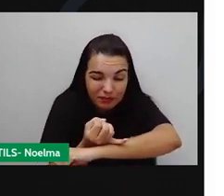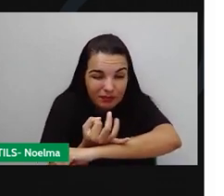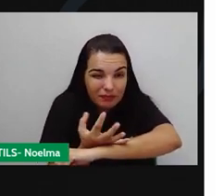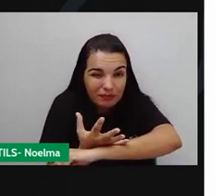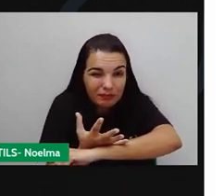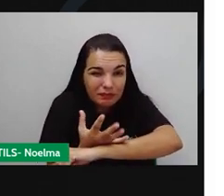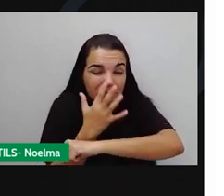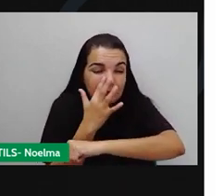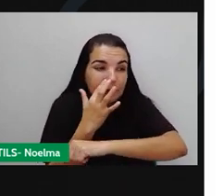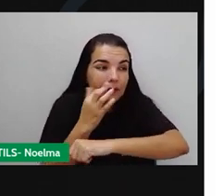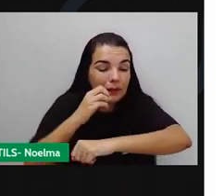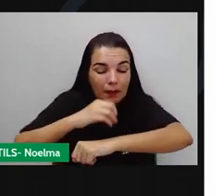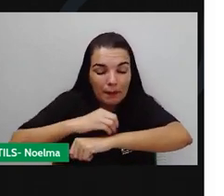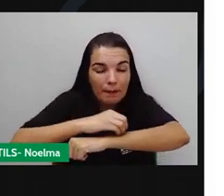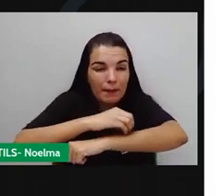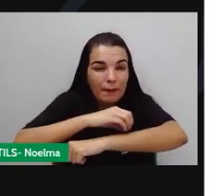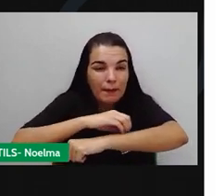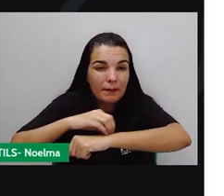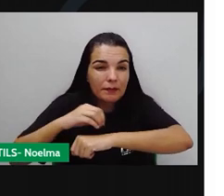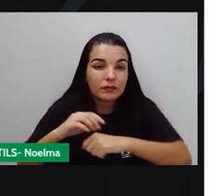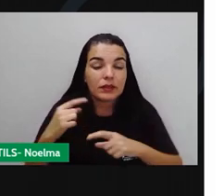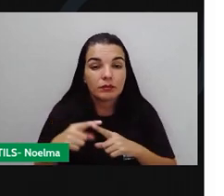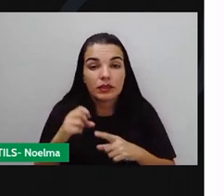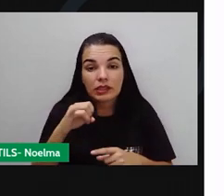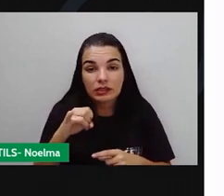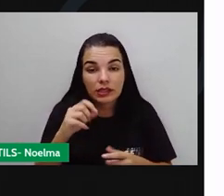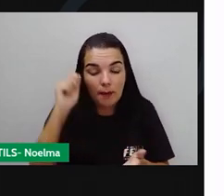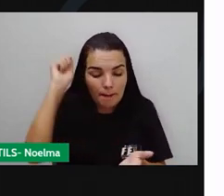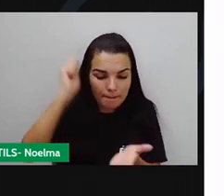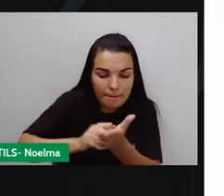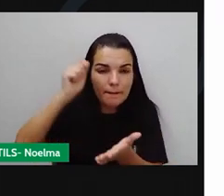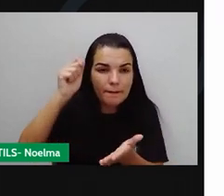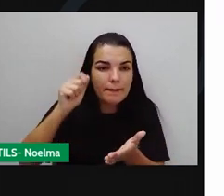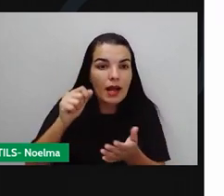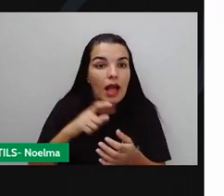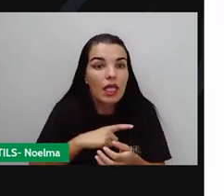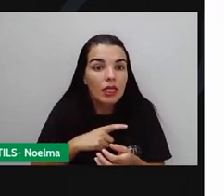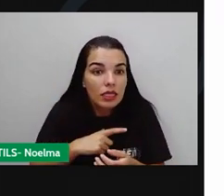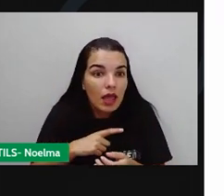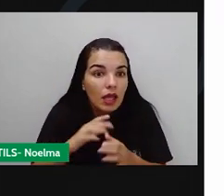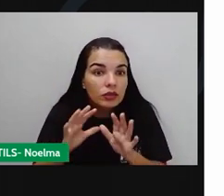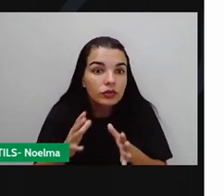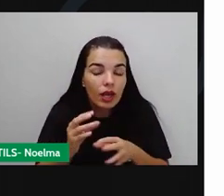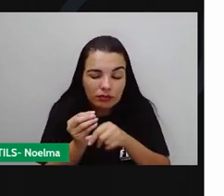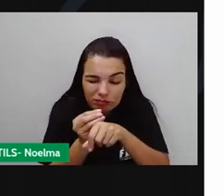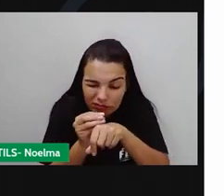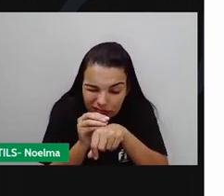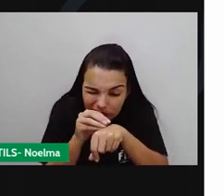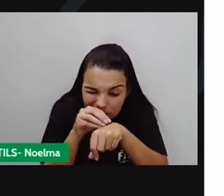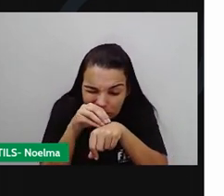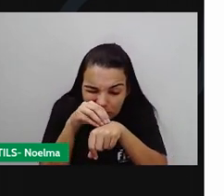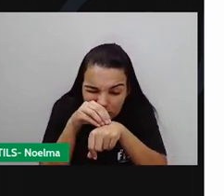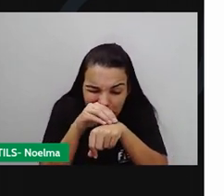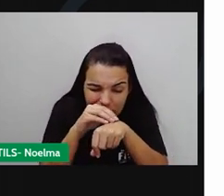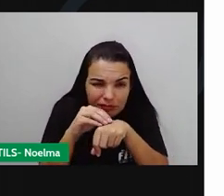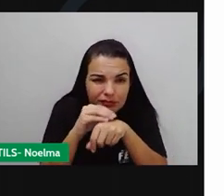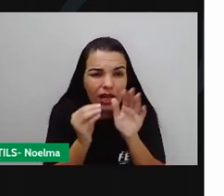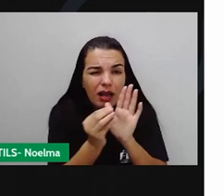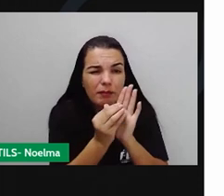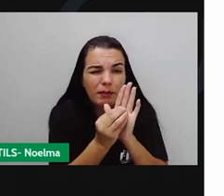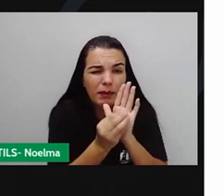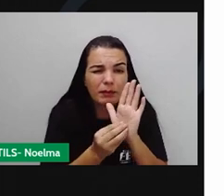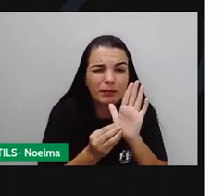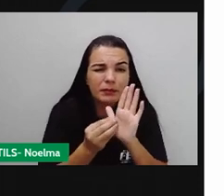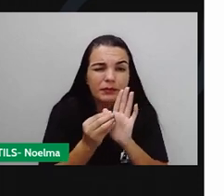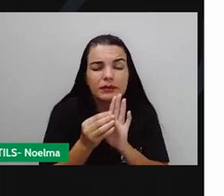explosão de um pequeno traque, ela já pode produzir uma queimadura de até terceiro grau ali no membro, né? Dessa